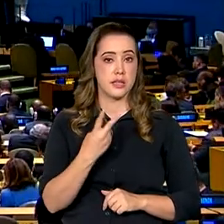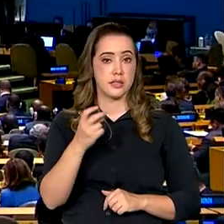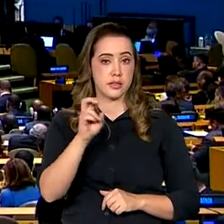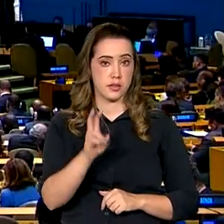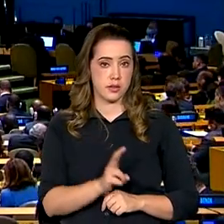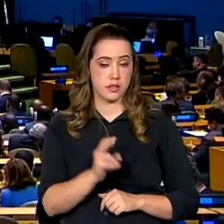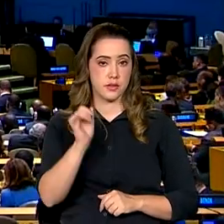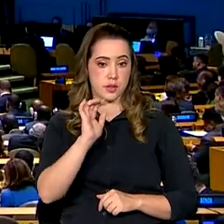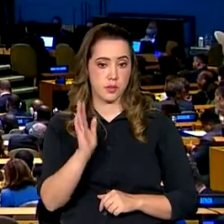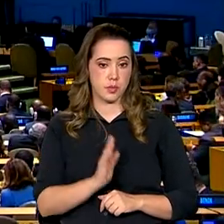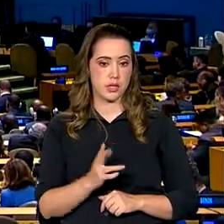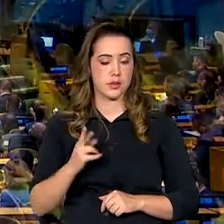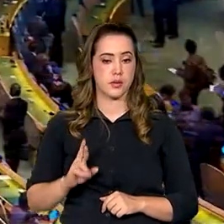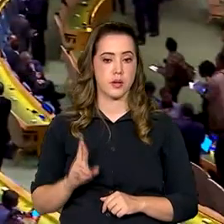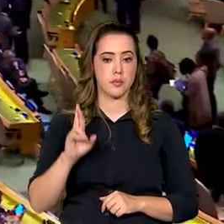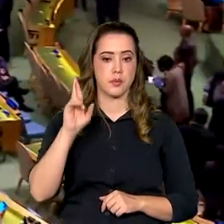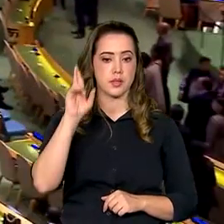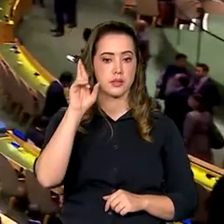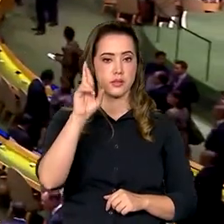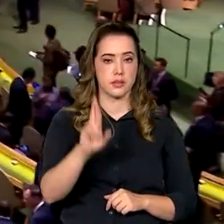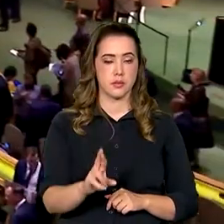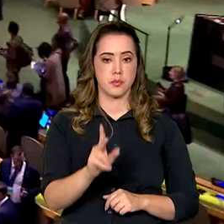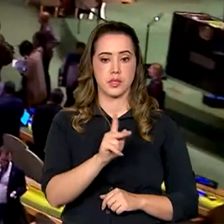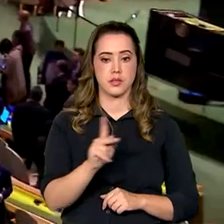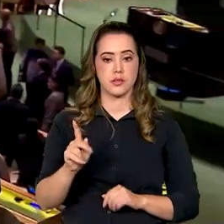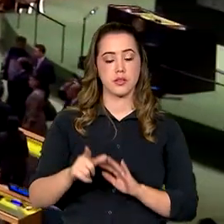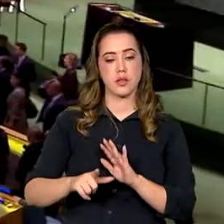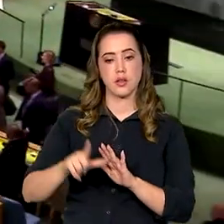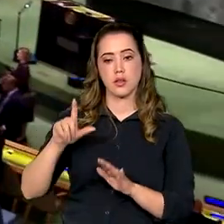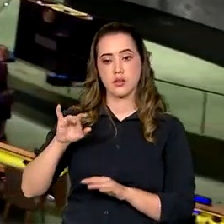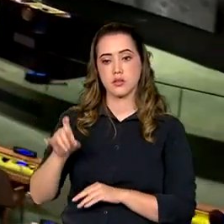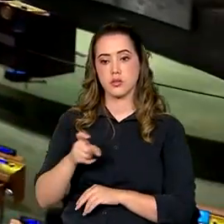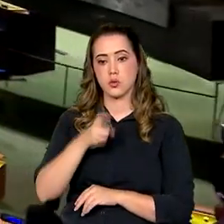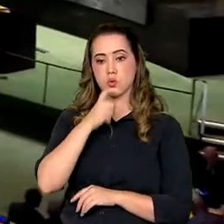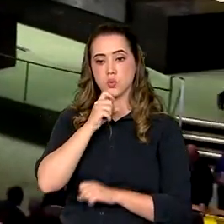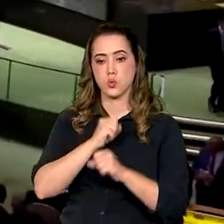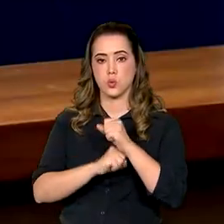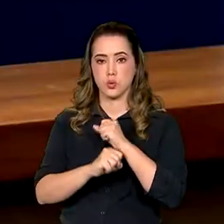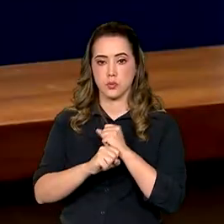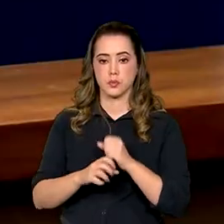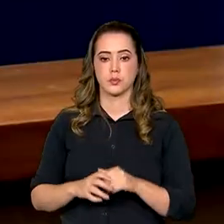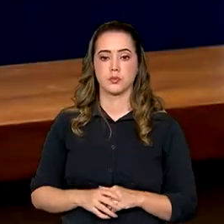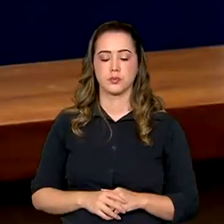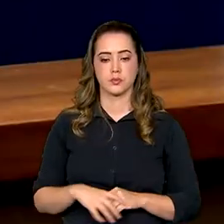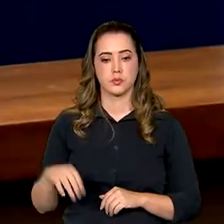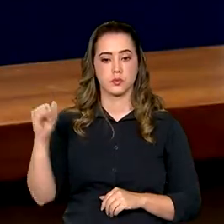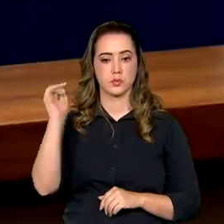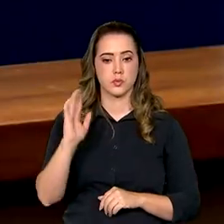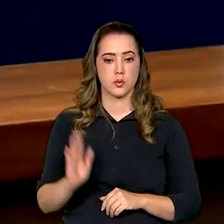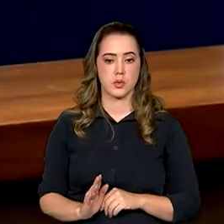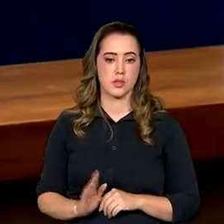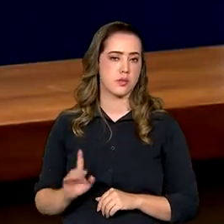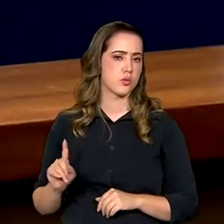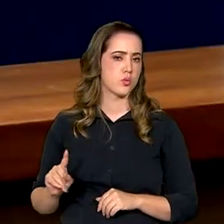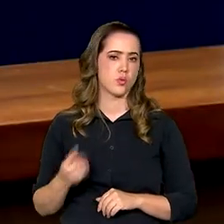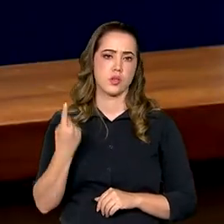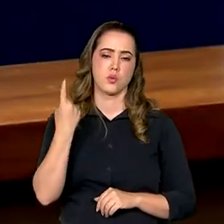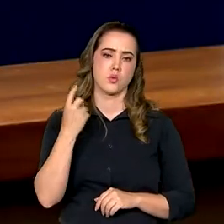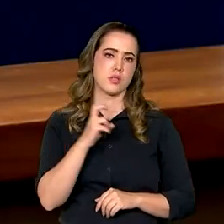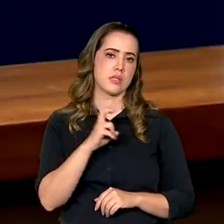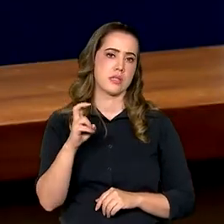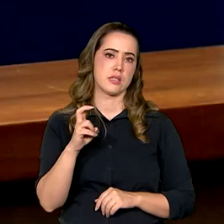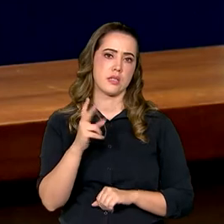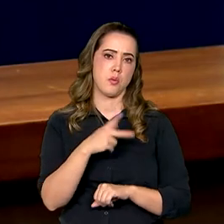assume a cadeira de presidente. A primeira foi em julho do ano passado. O Brasil não é um dos cinco